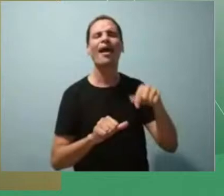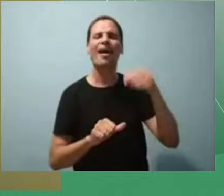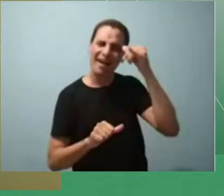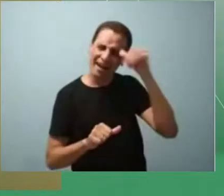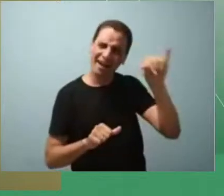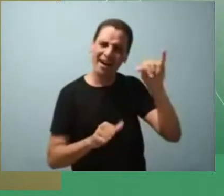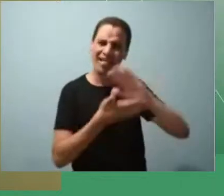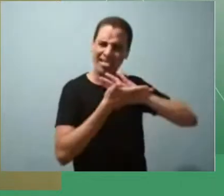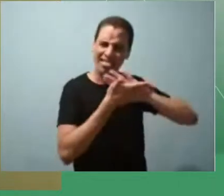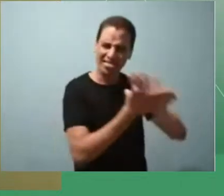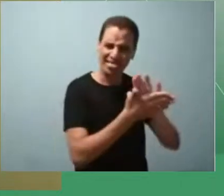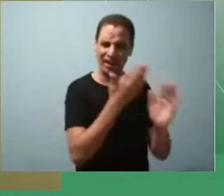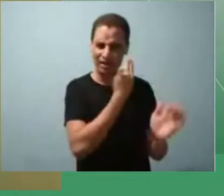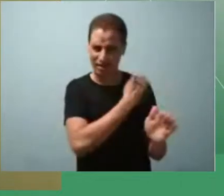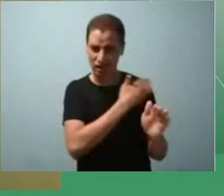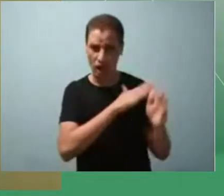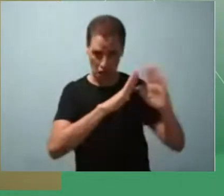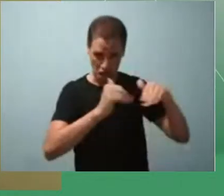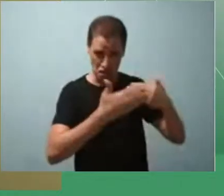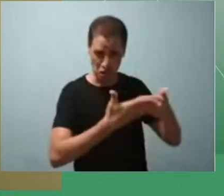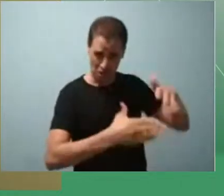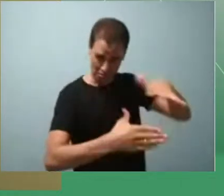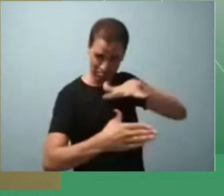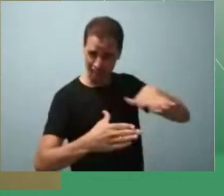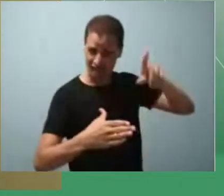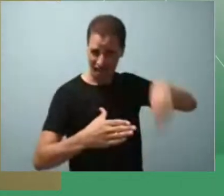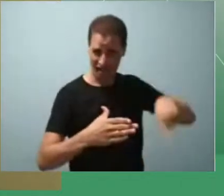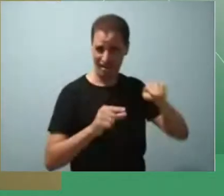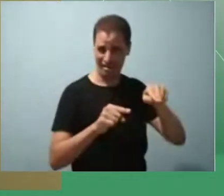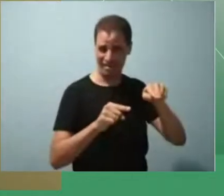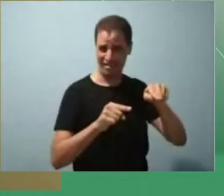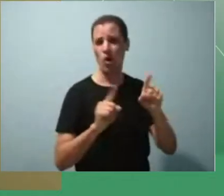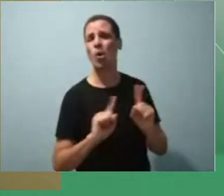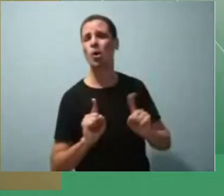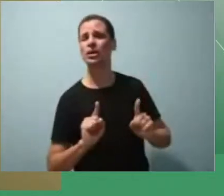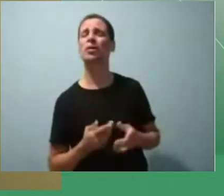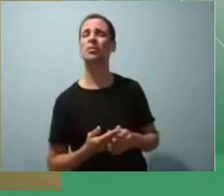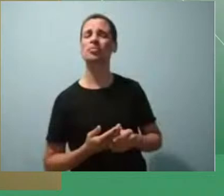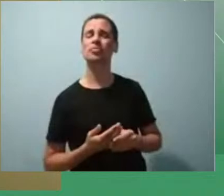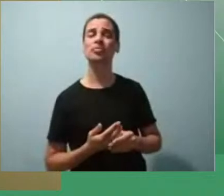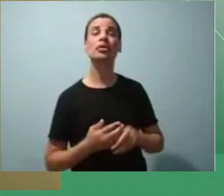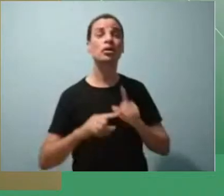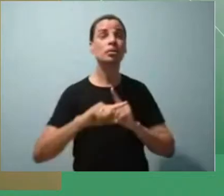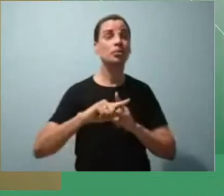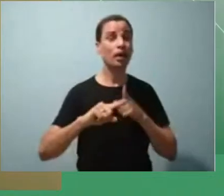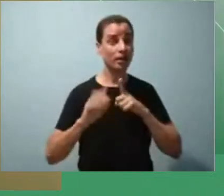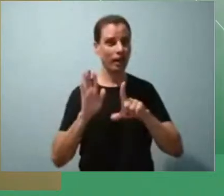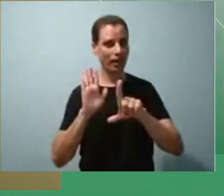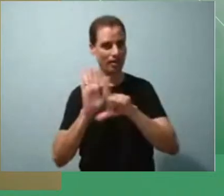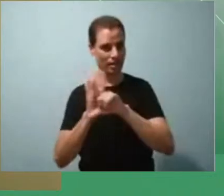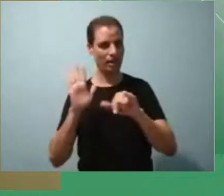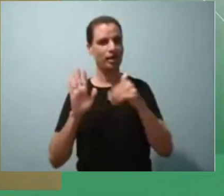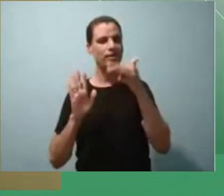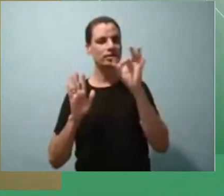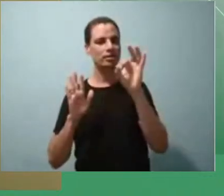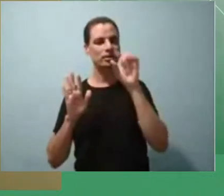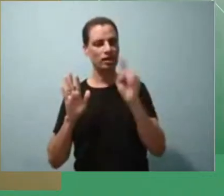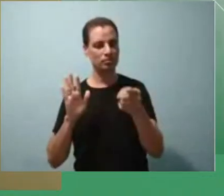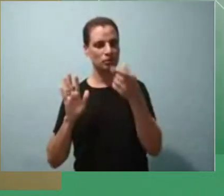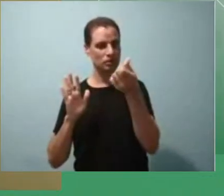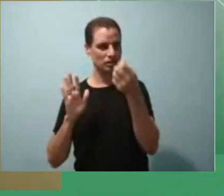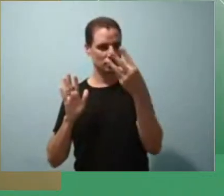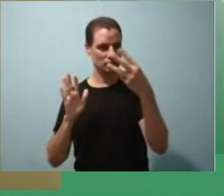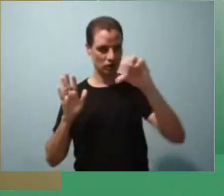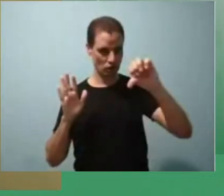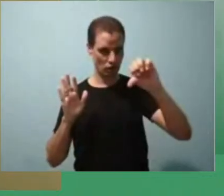antirracista. E, para começar, a gente tem a lei número 10.639 de 2003,